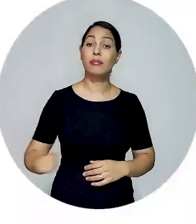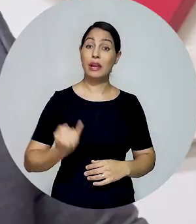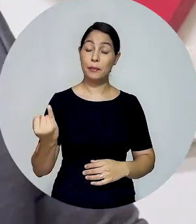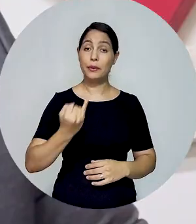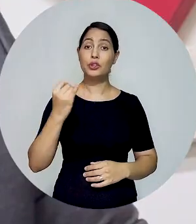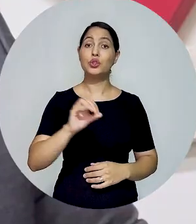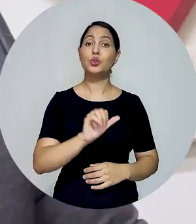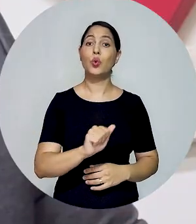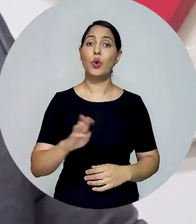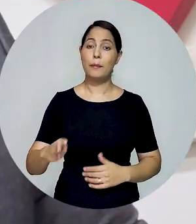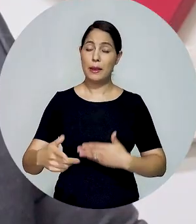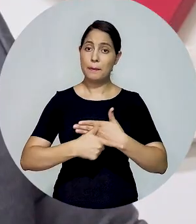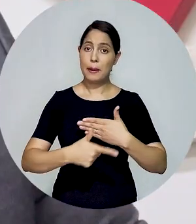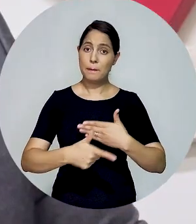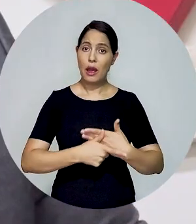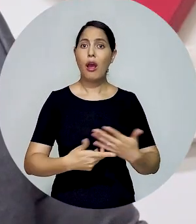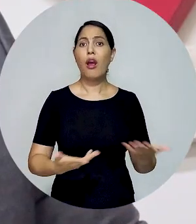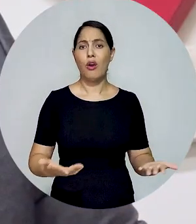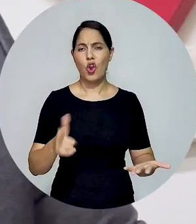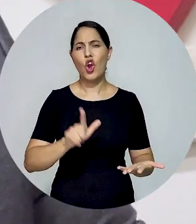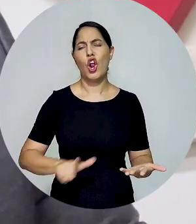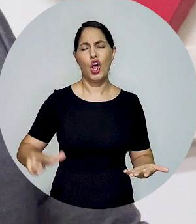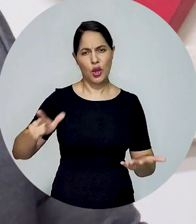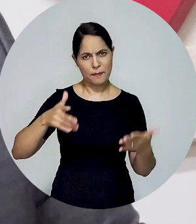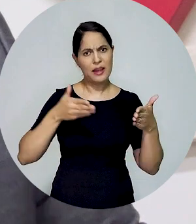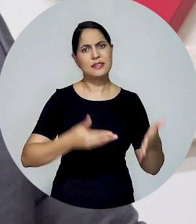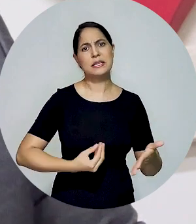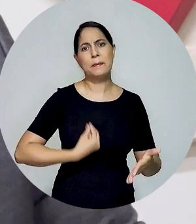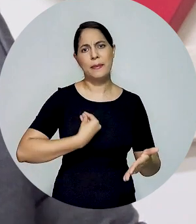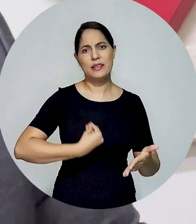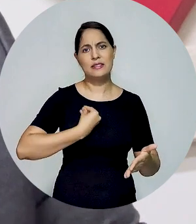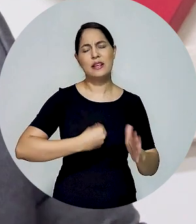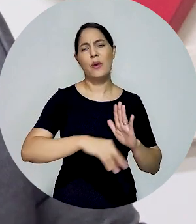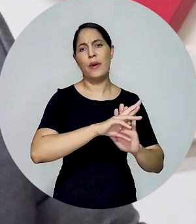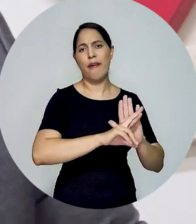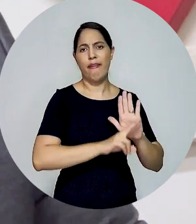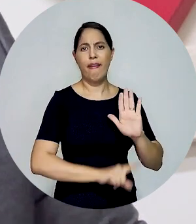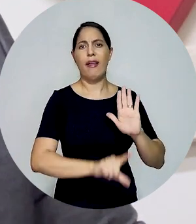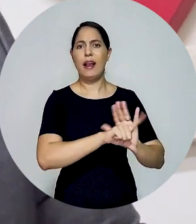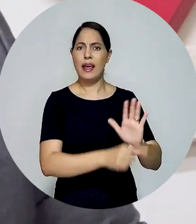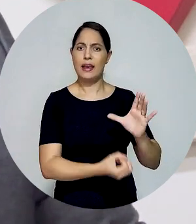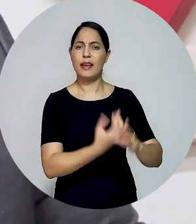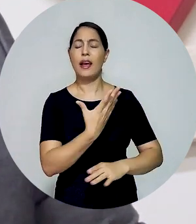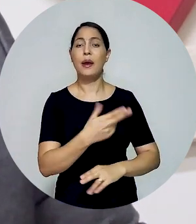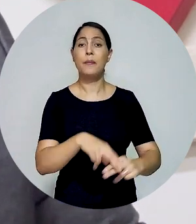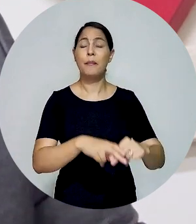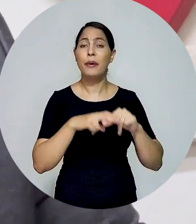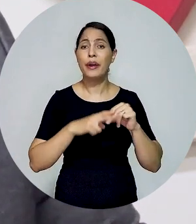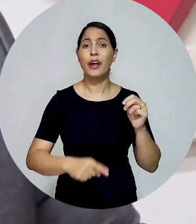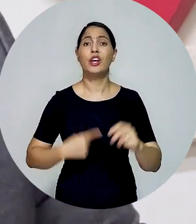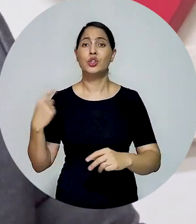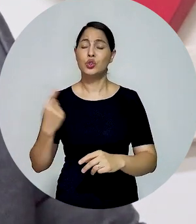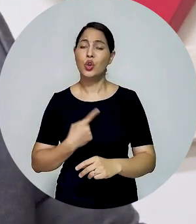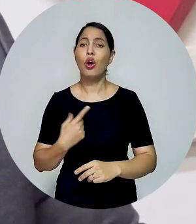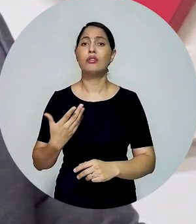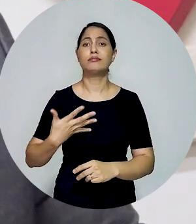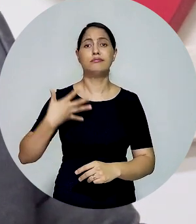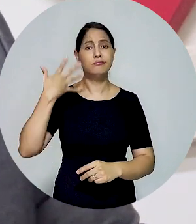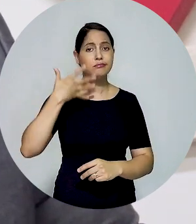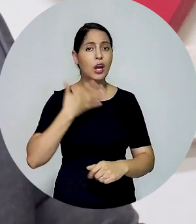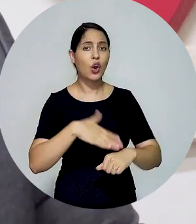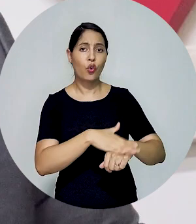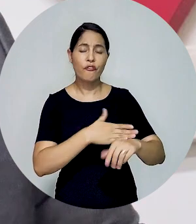advocacia. É importante dizer também que a UAB tem papel fundamental na edição dessa norma, pois vários apontamentos que fizemos durante as